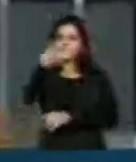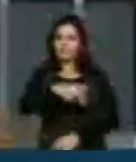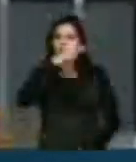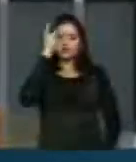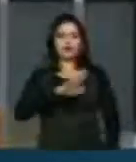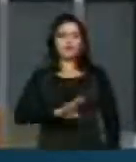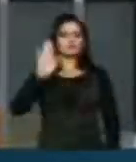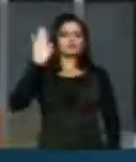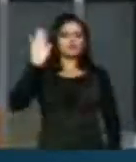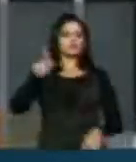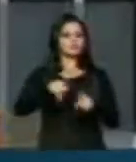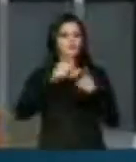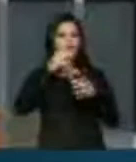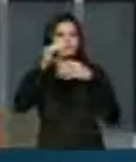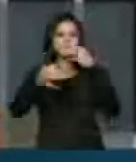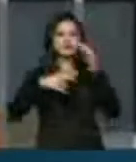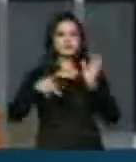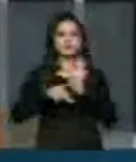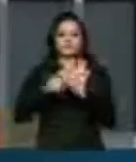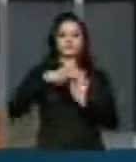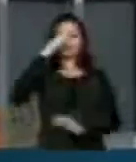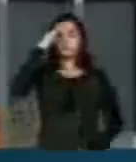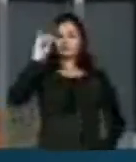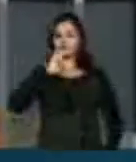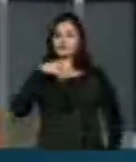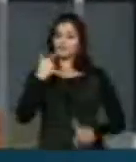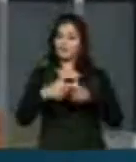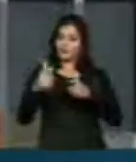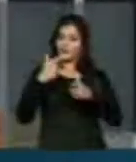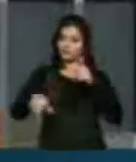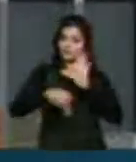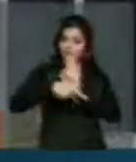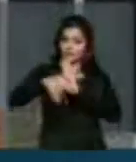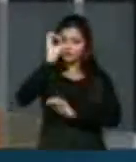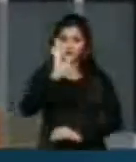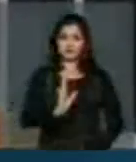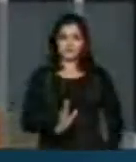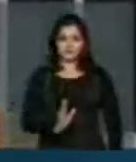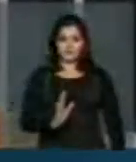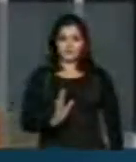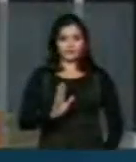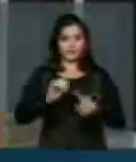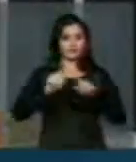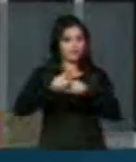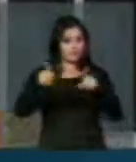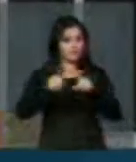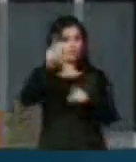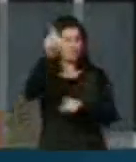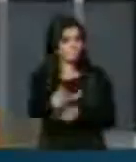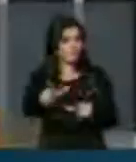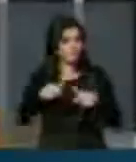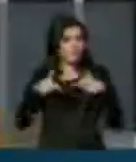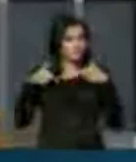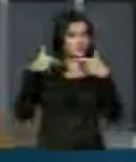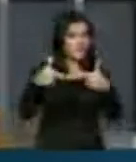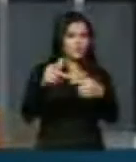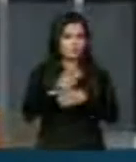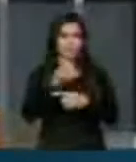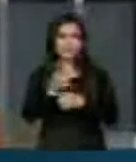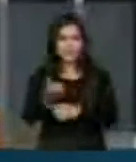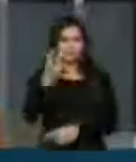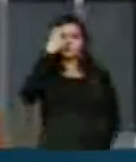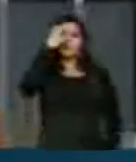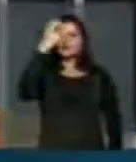e as suas opiniões nas principais polêmicas desse país, mas lutou em defesa da cultura, da